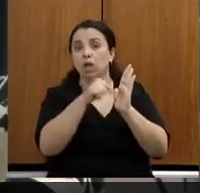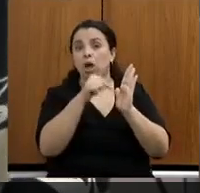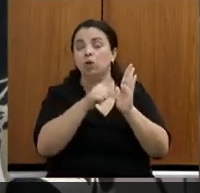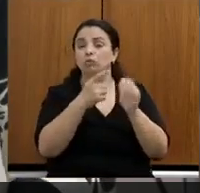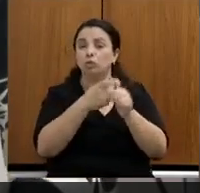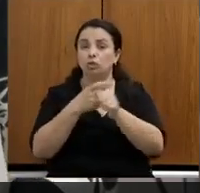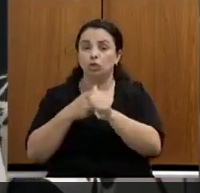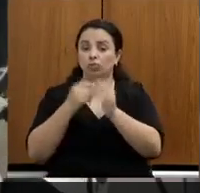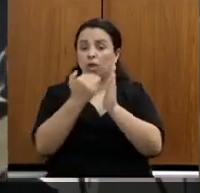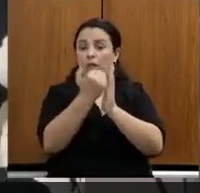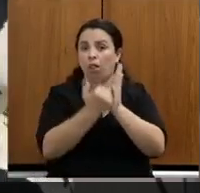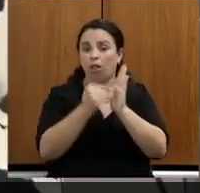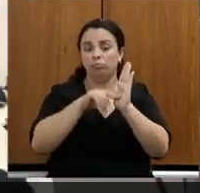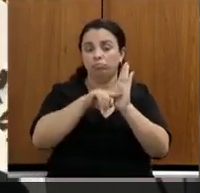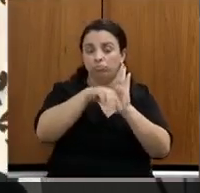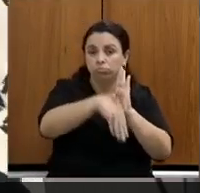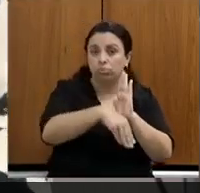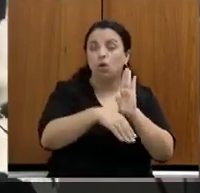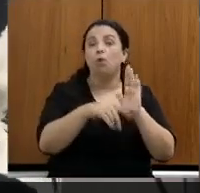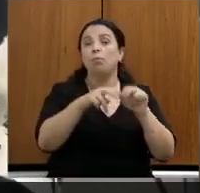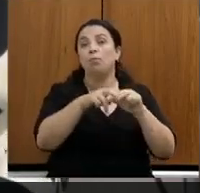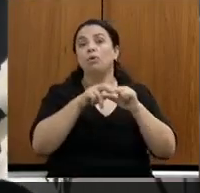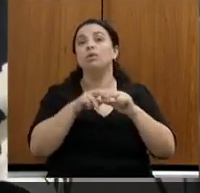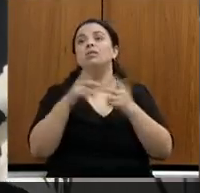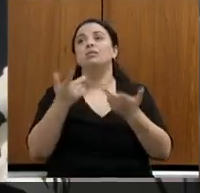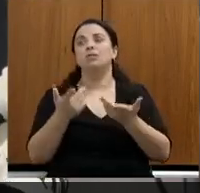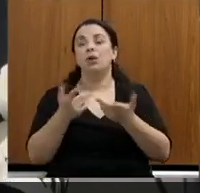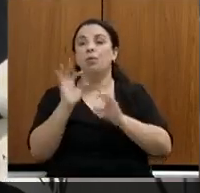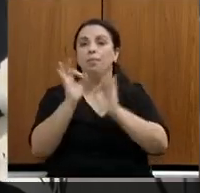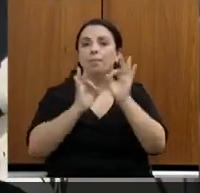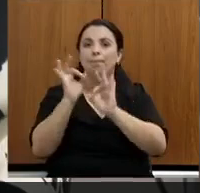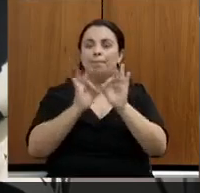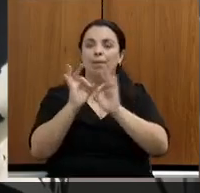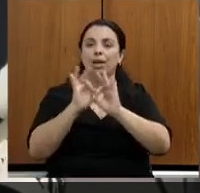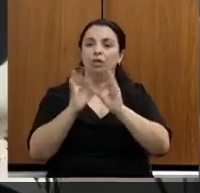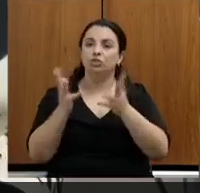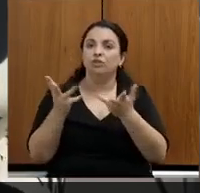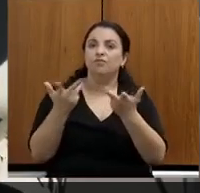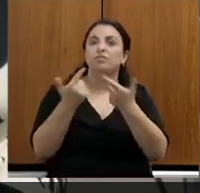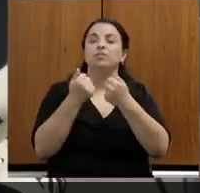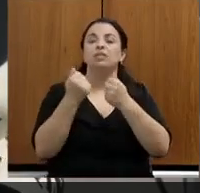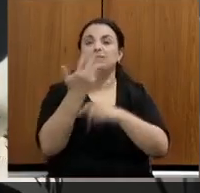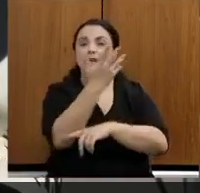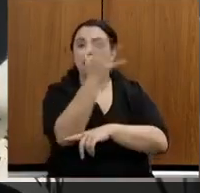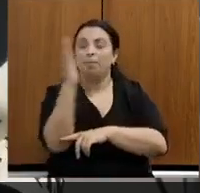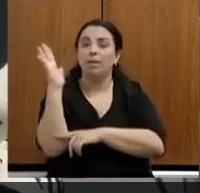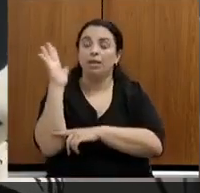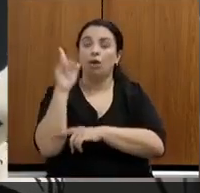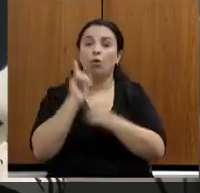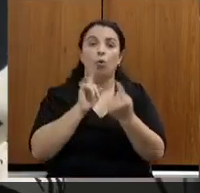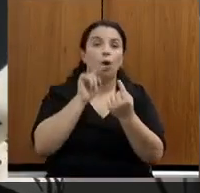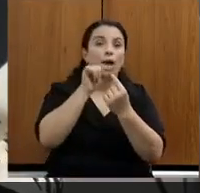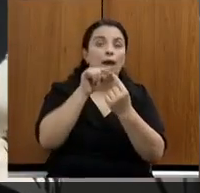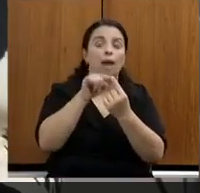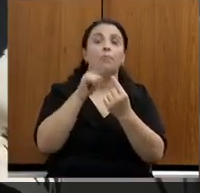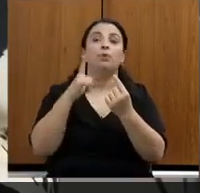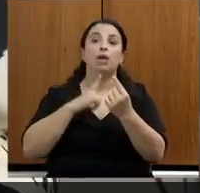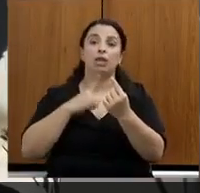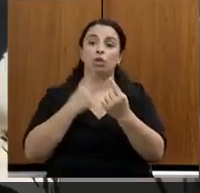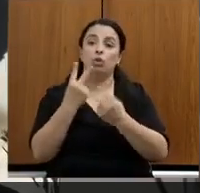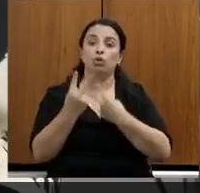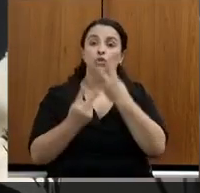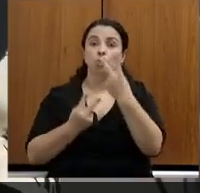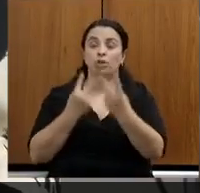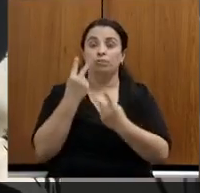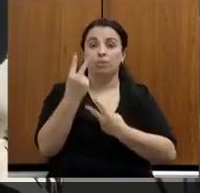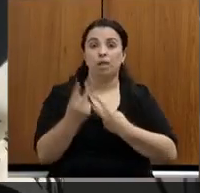avaliada através do nosso plano de eficiência ambiental com metas que são apuradas de dois em dois meses. Então,